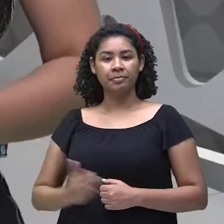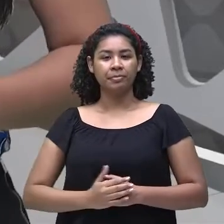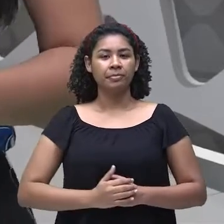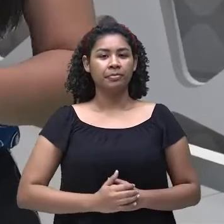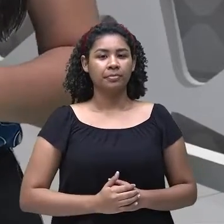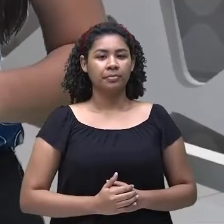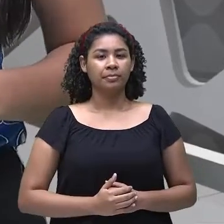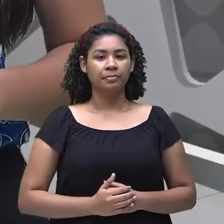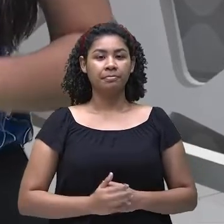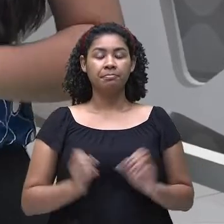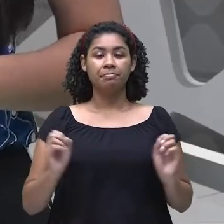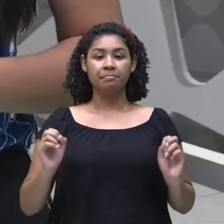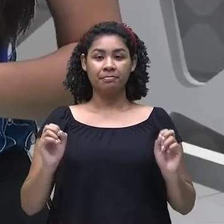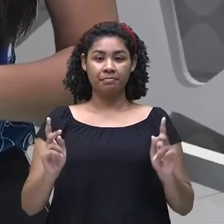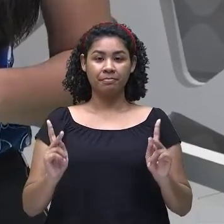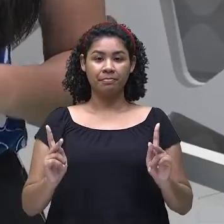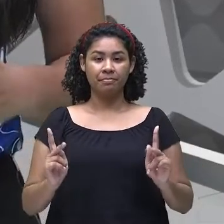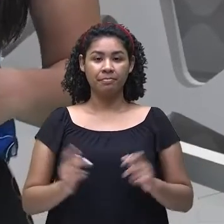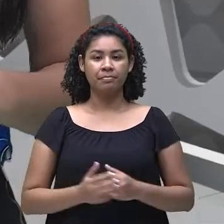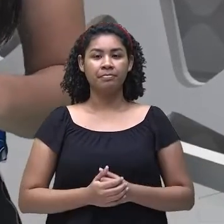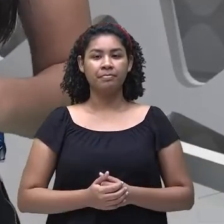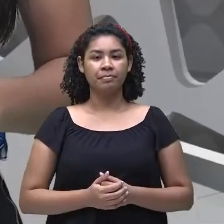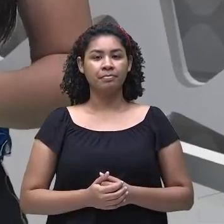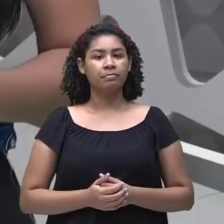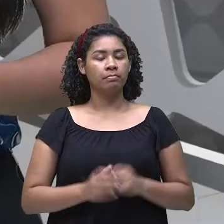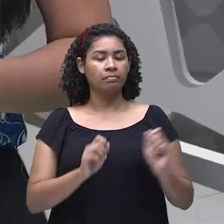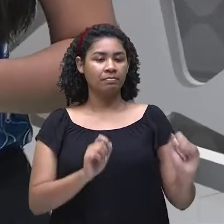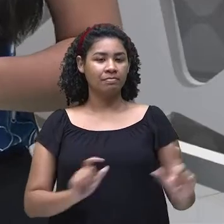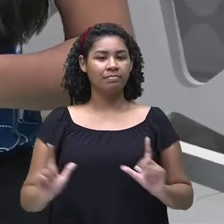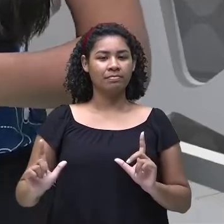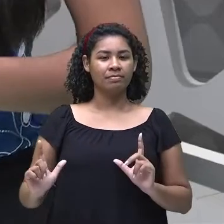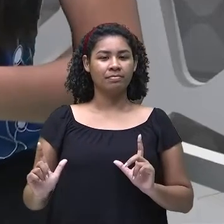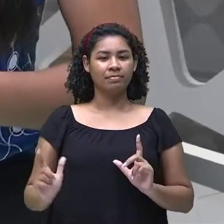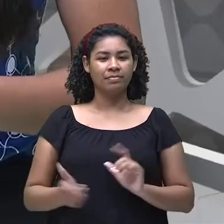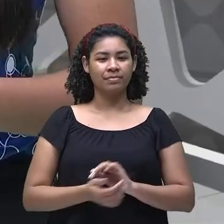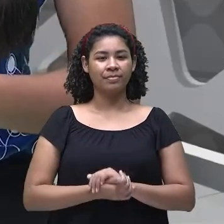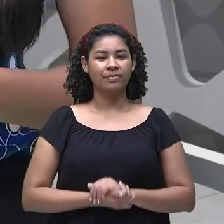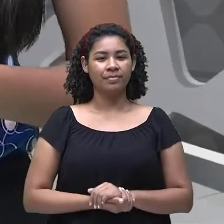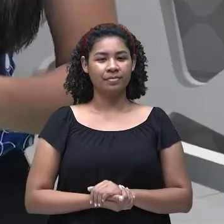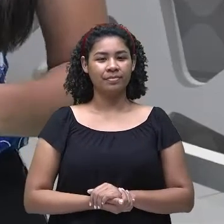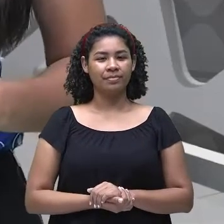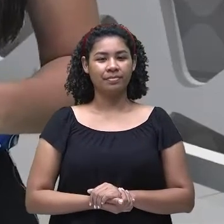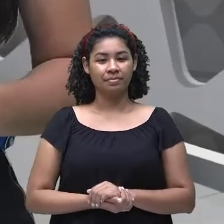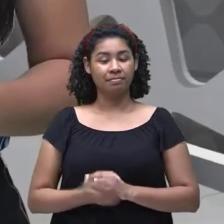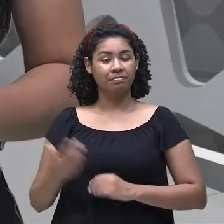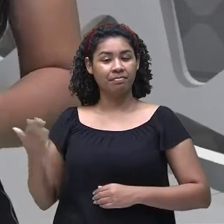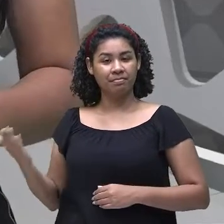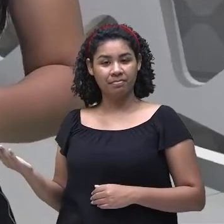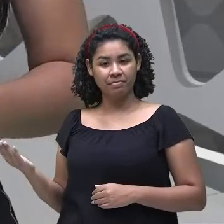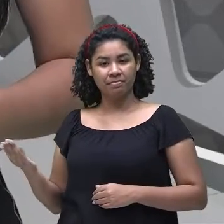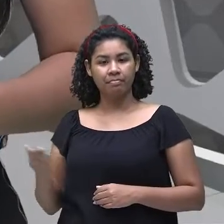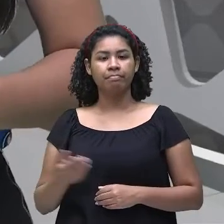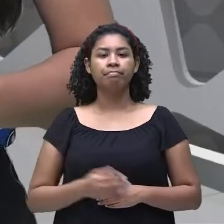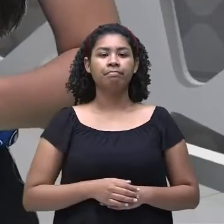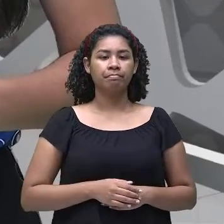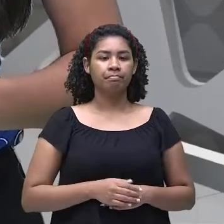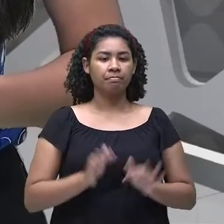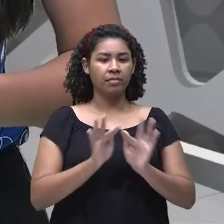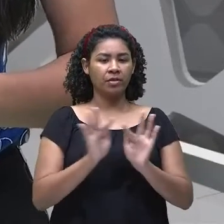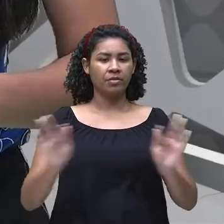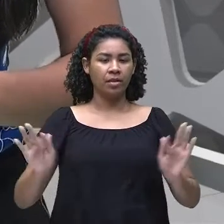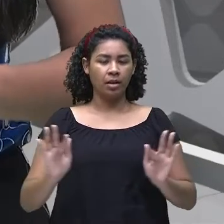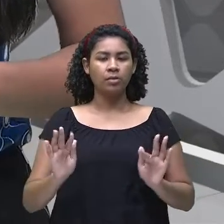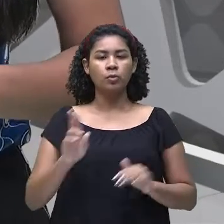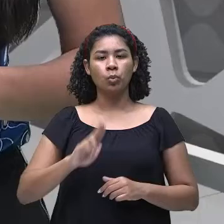a bike. Ok? Então, vamos em frente? A forma negativa do verbo modal can